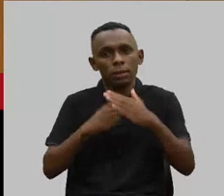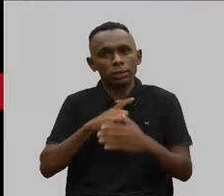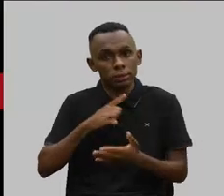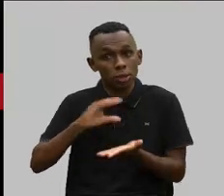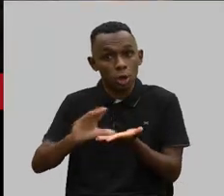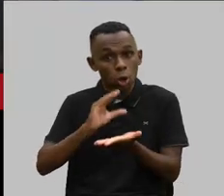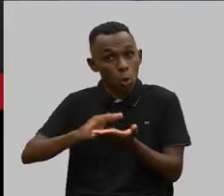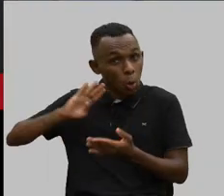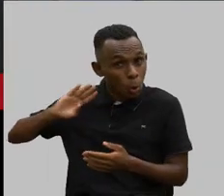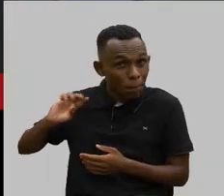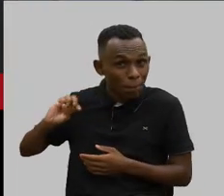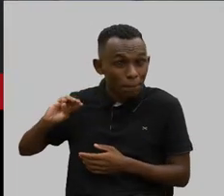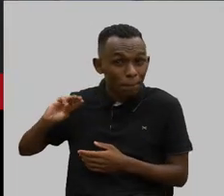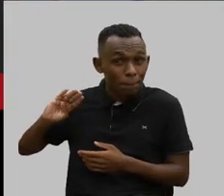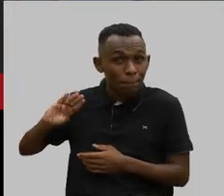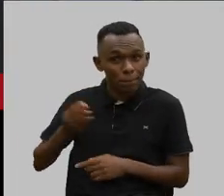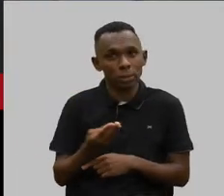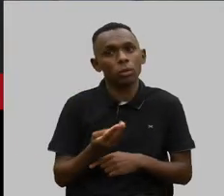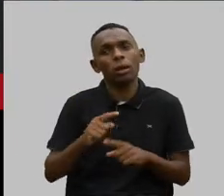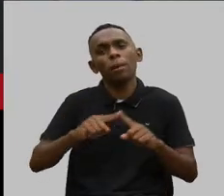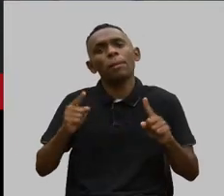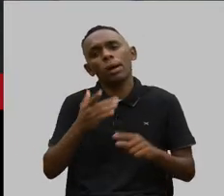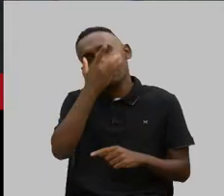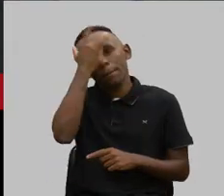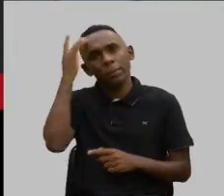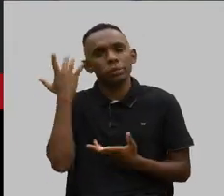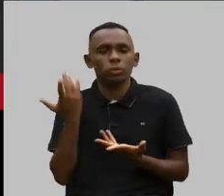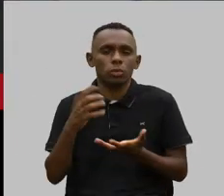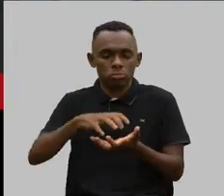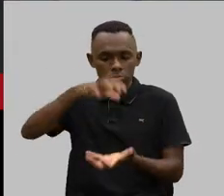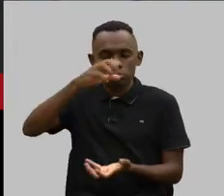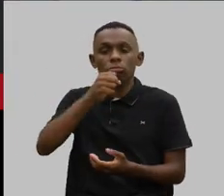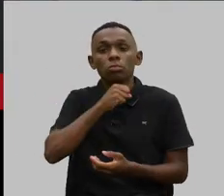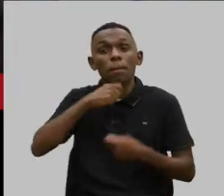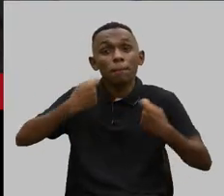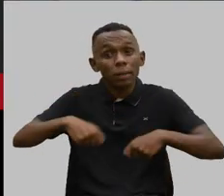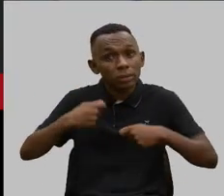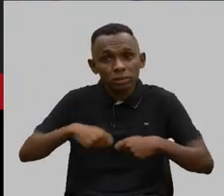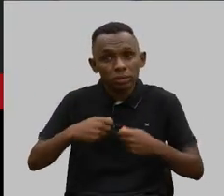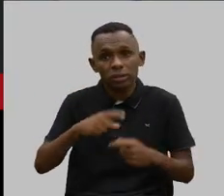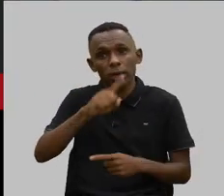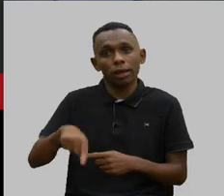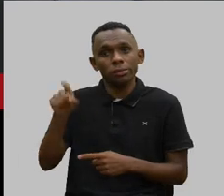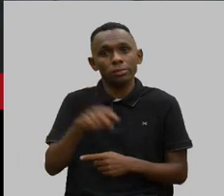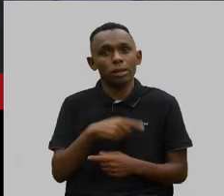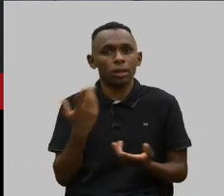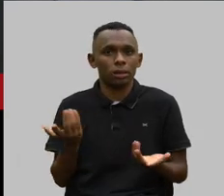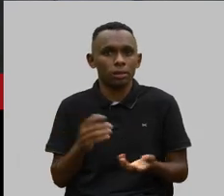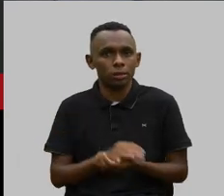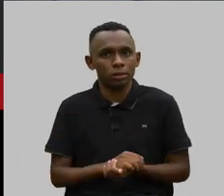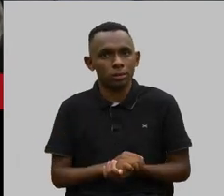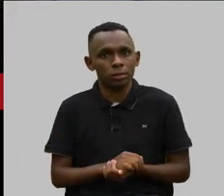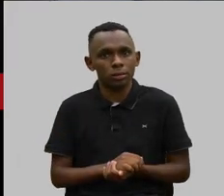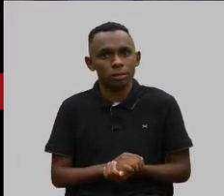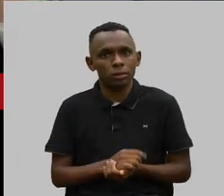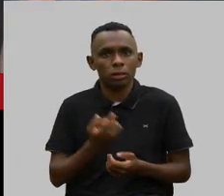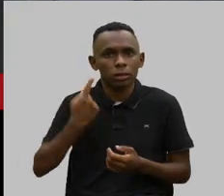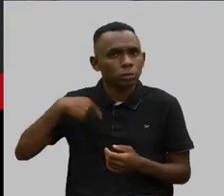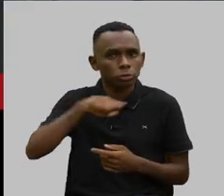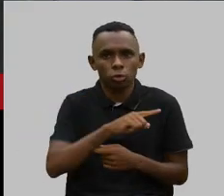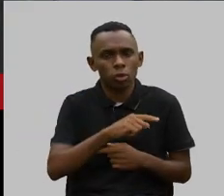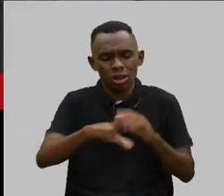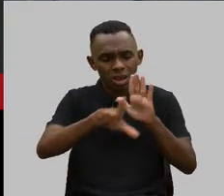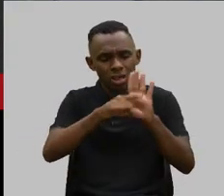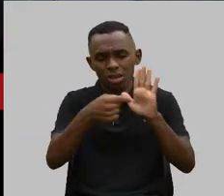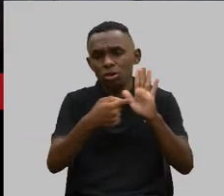Bilionário. Mas, na hora que o cidadão vai dar prejuízo, tiram o cidadão. Então, sobre o Código de Deveres dos Consumidões, bastava, não precisava nem da Lei